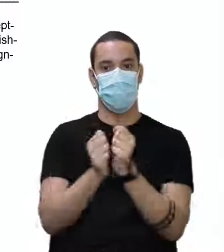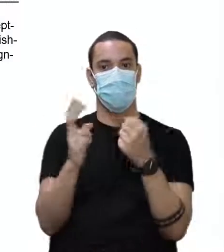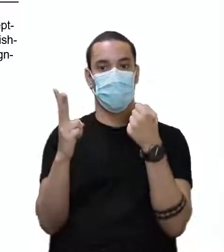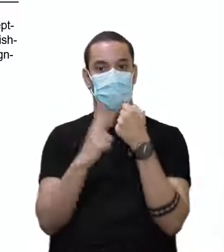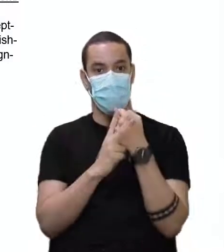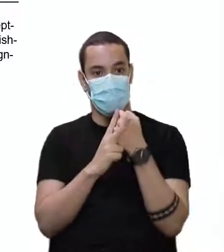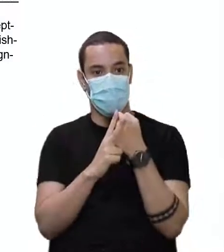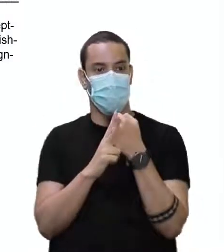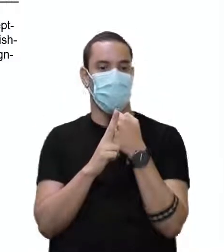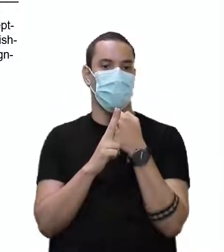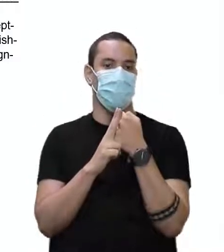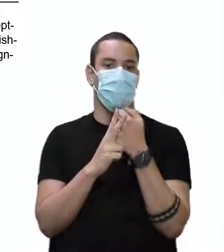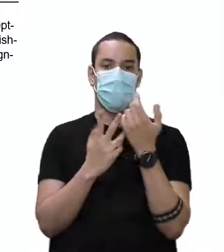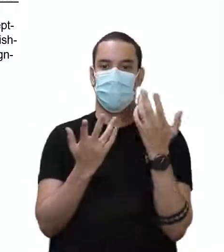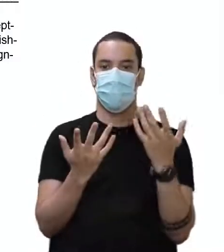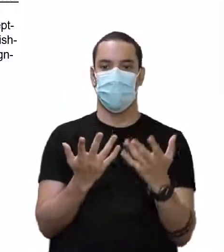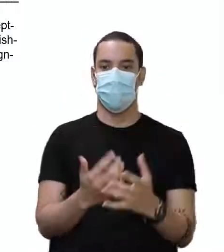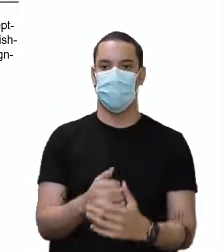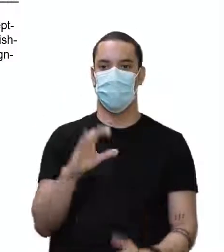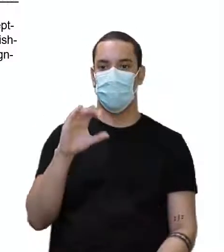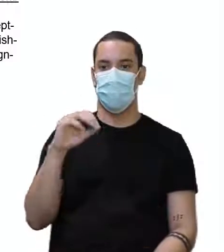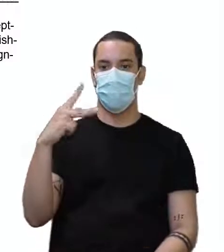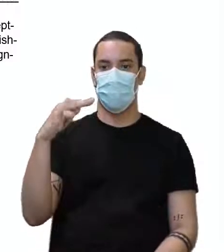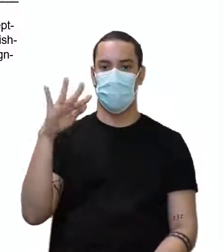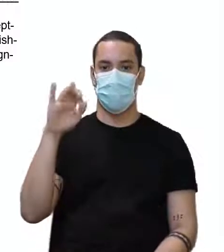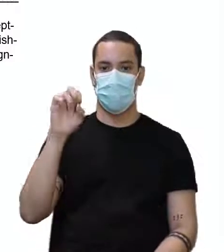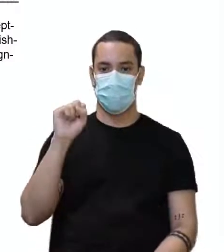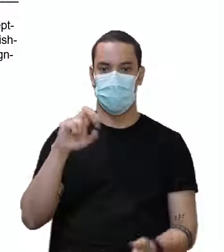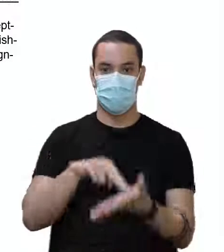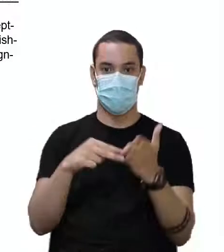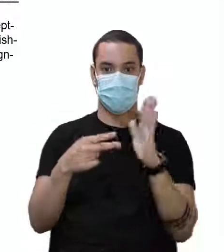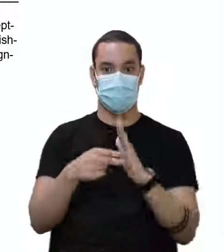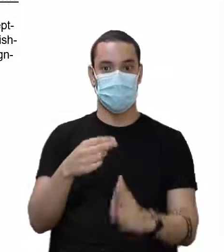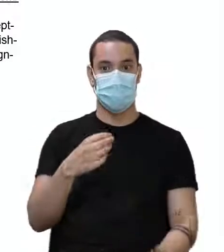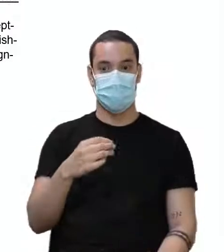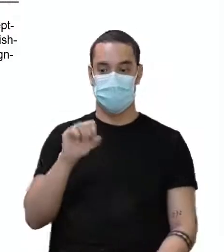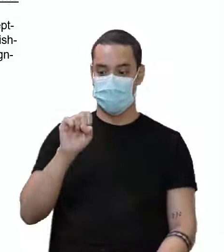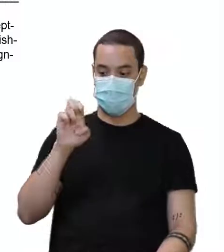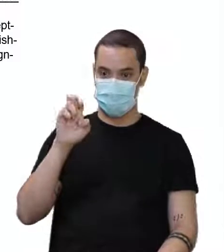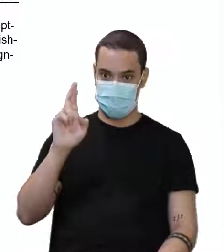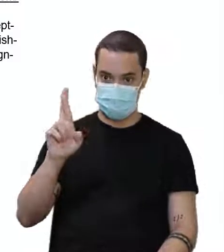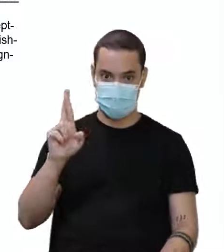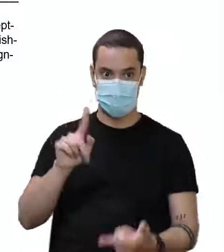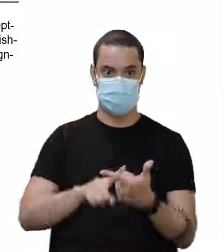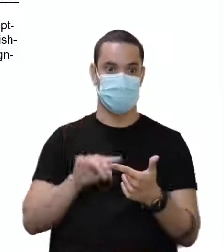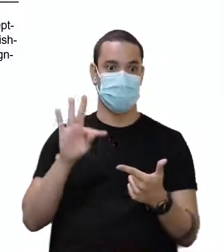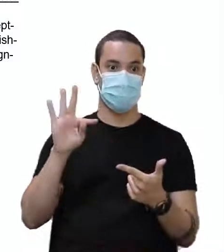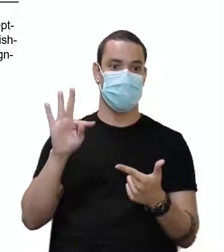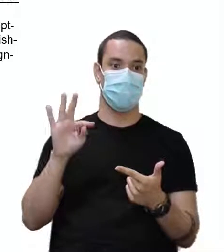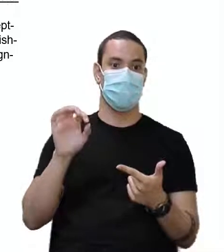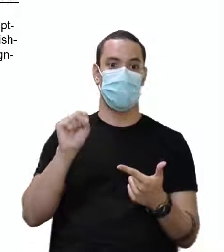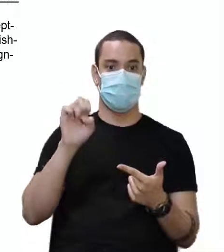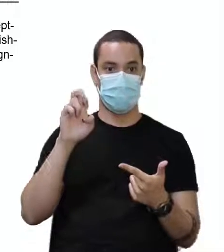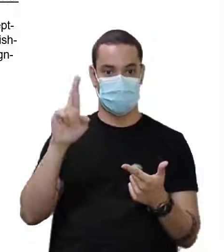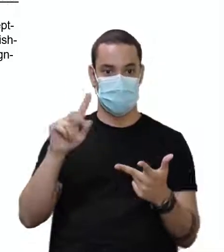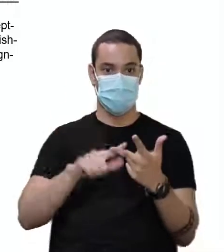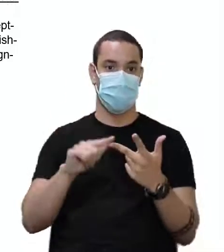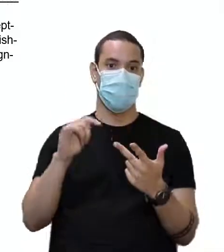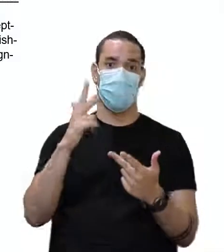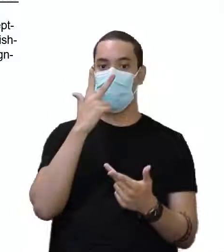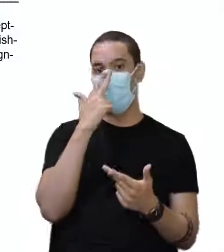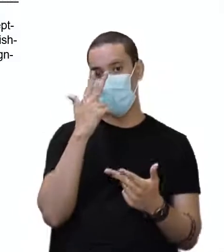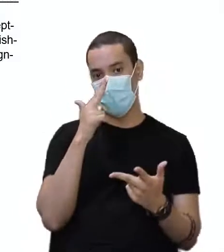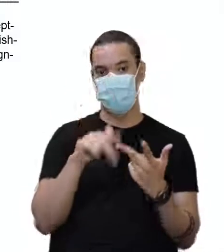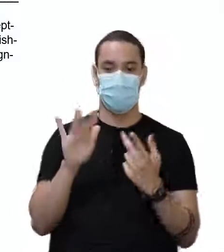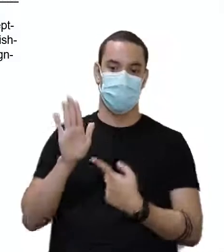populares, tu é, o são verbos populares? Verbos que expressam o estado de ser, tal como ser, parecer